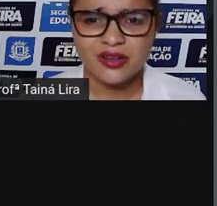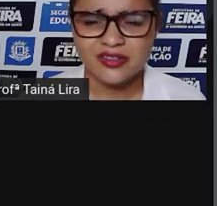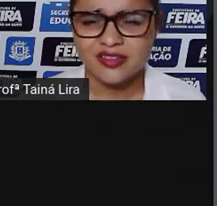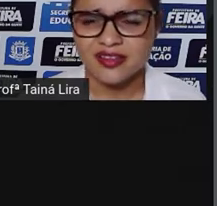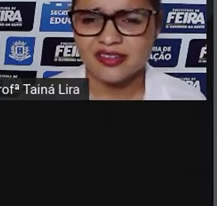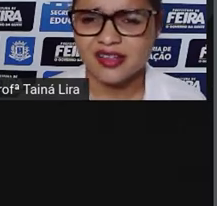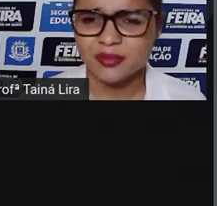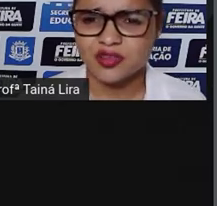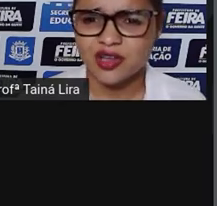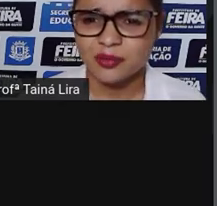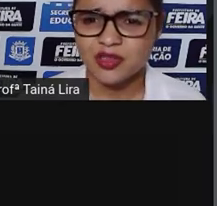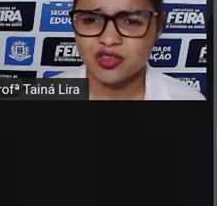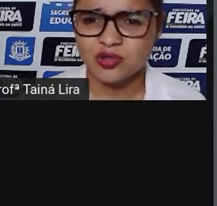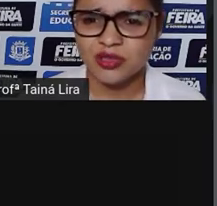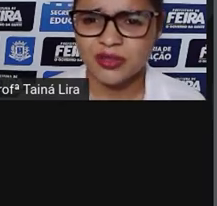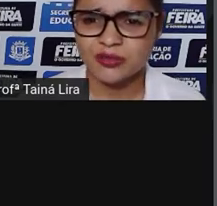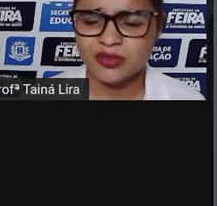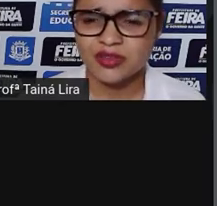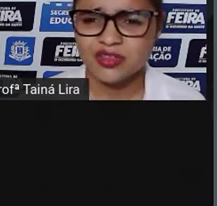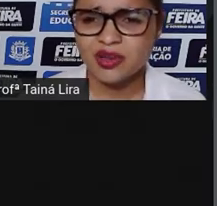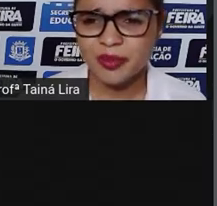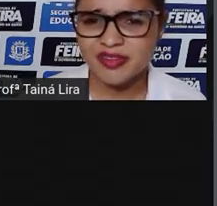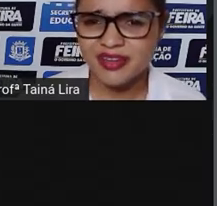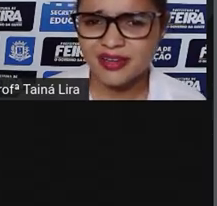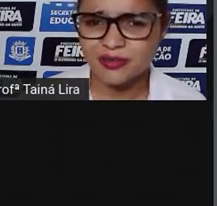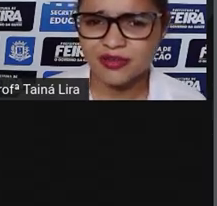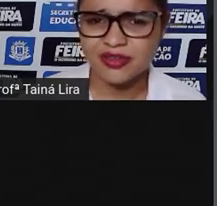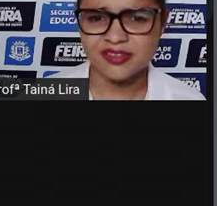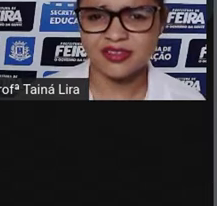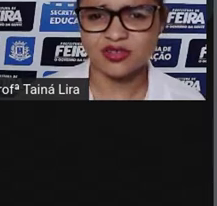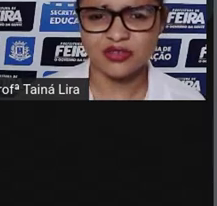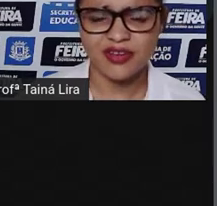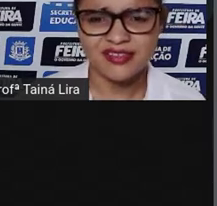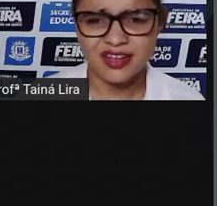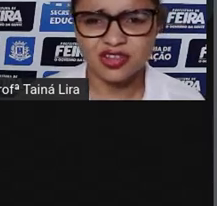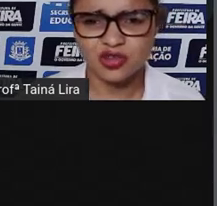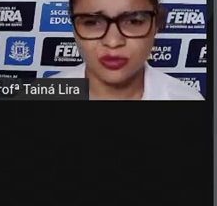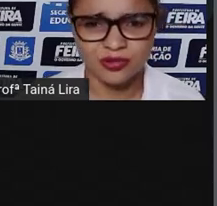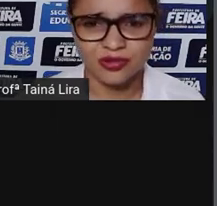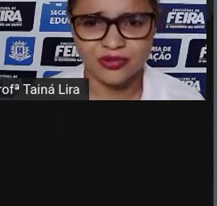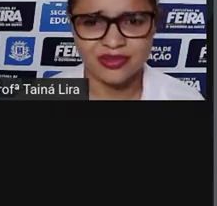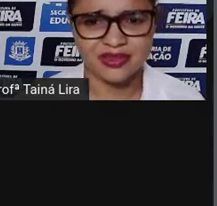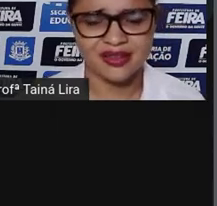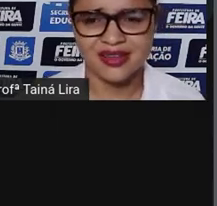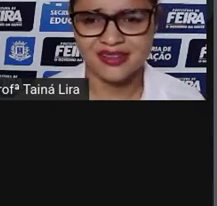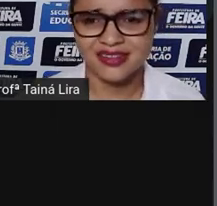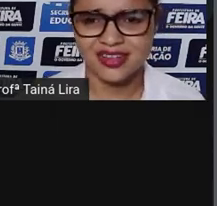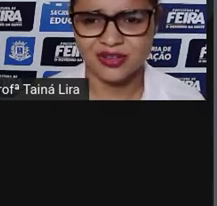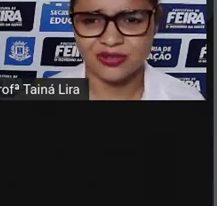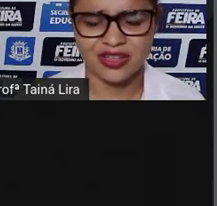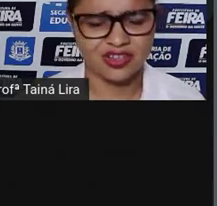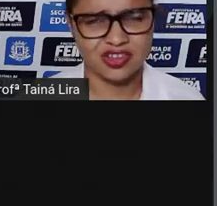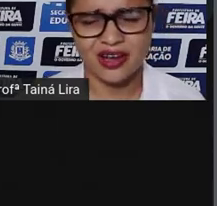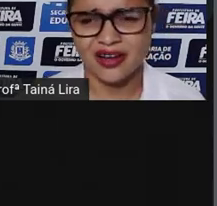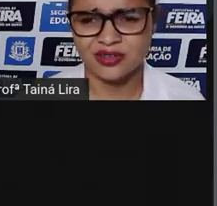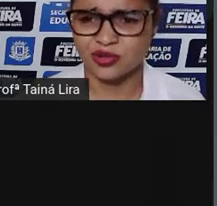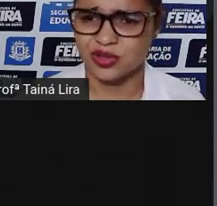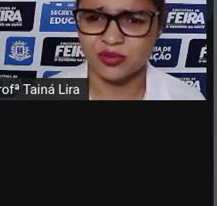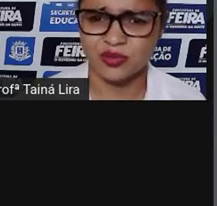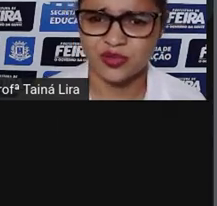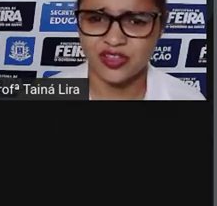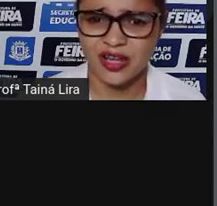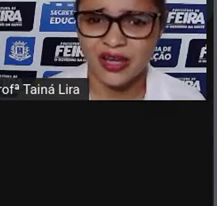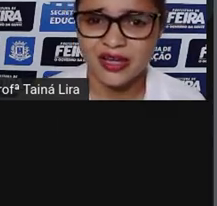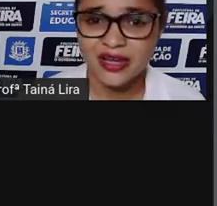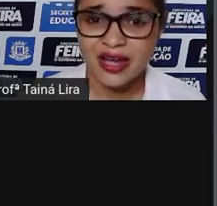Nossa! exclamou de repente Julinho. Já pensaram? E se não tivesse arte no mundo? Nem desenho, nem teatro,